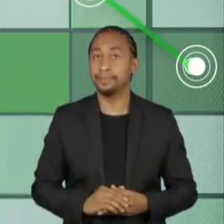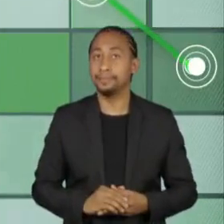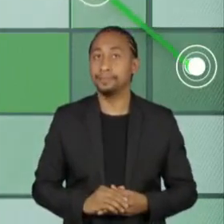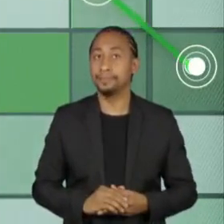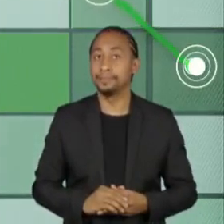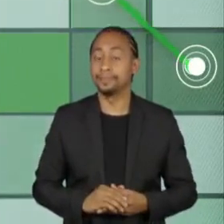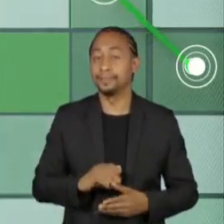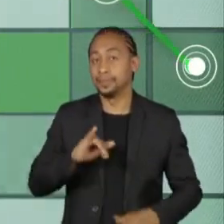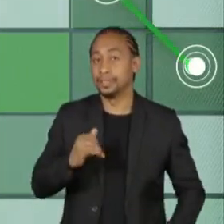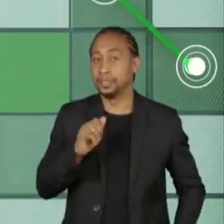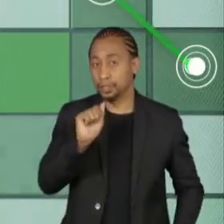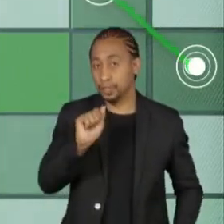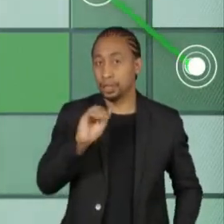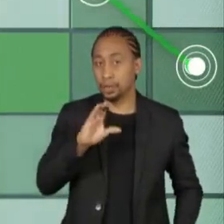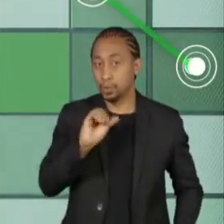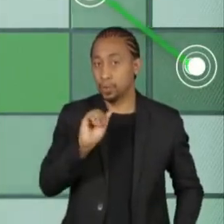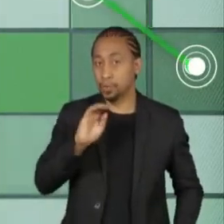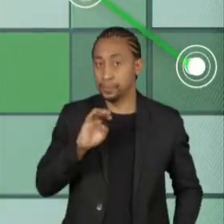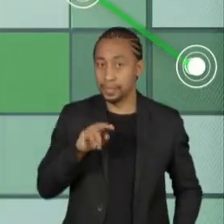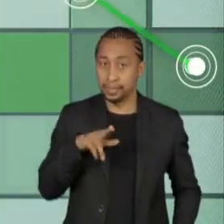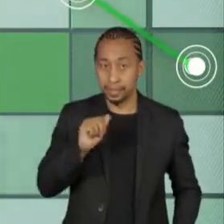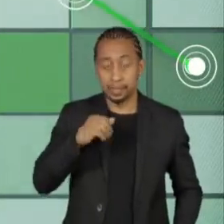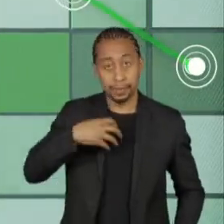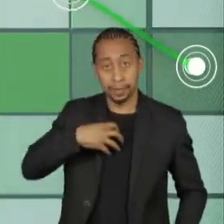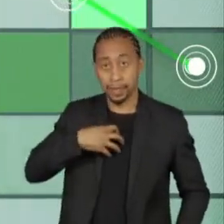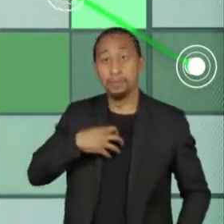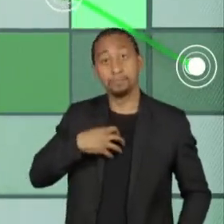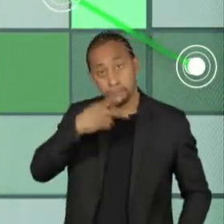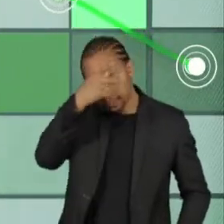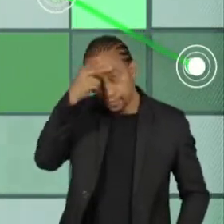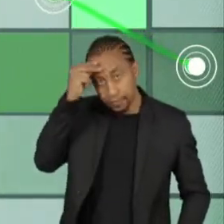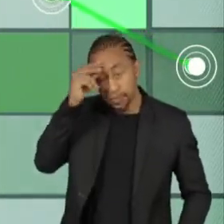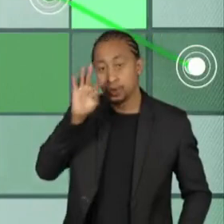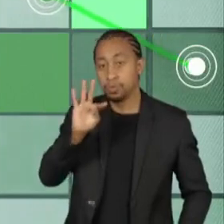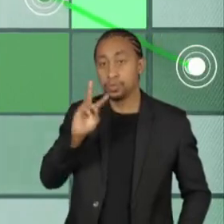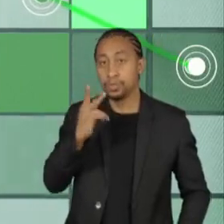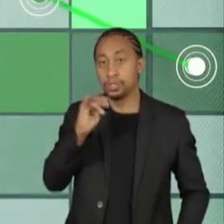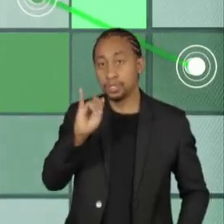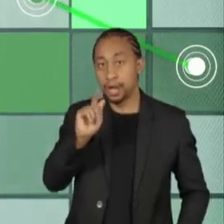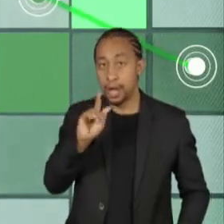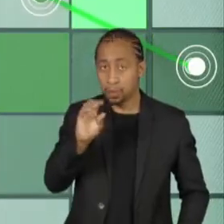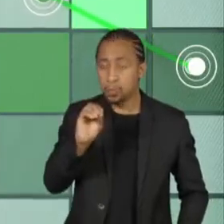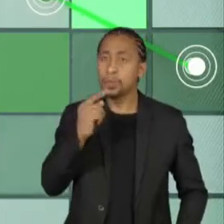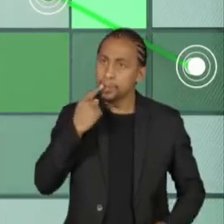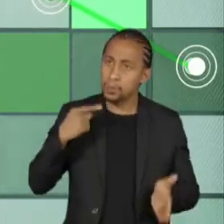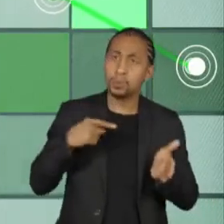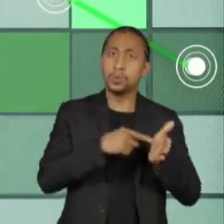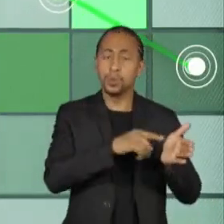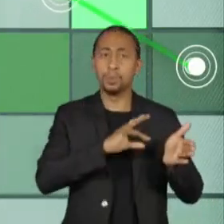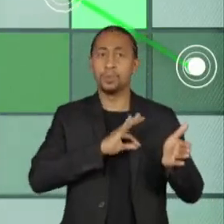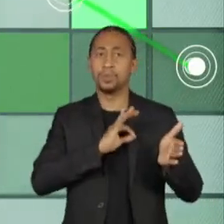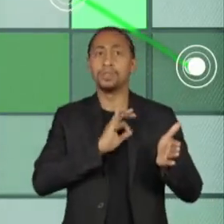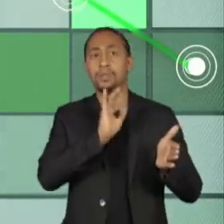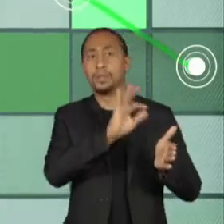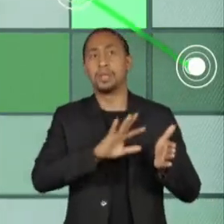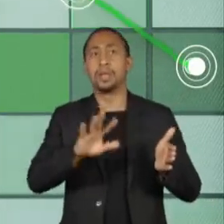Em Jacobina, na Bahia, o prefeito Tiago Dias denunciou uma blitz da PRF nas redes sociais.